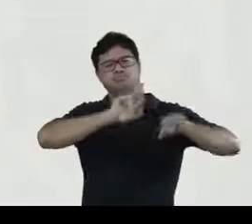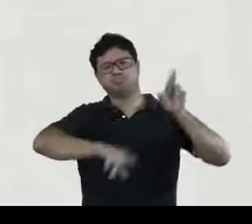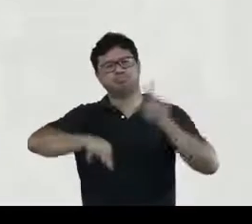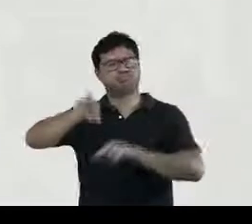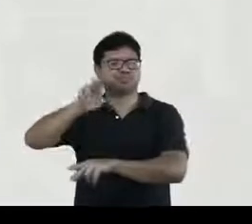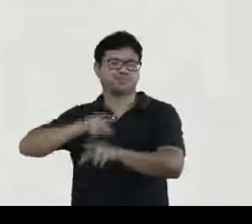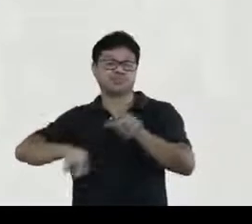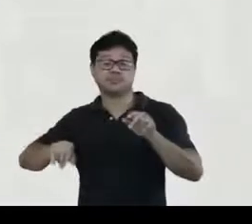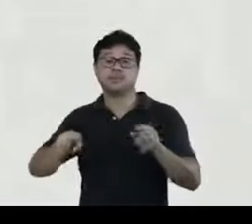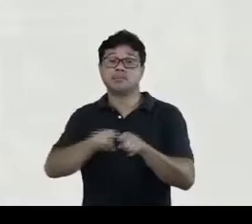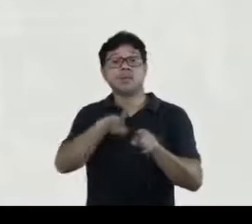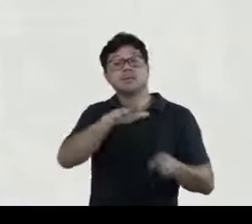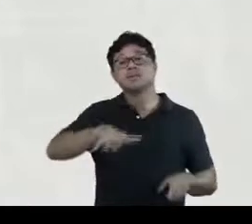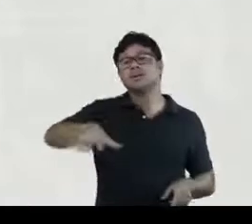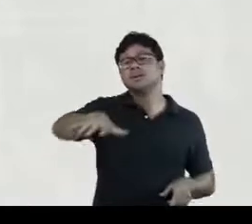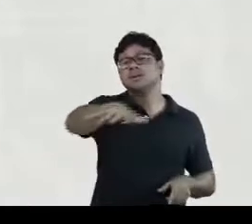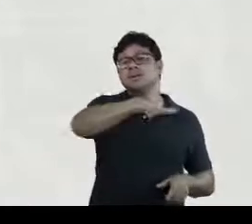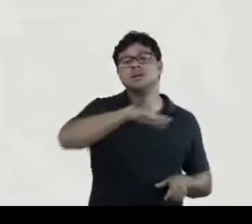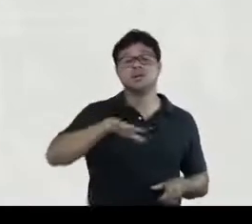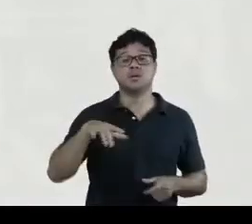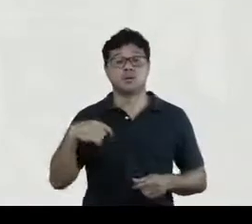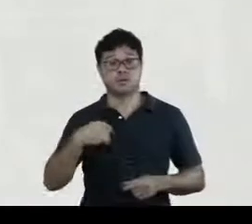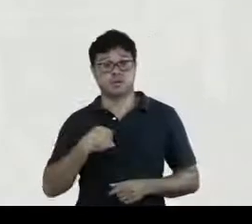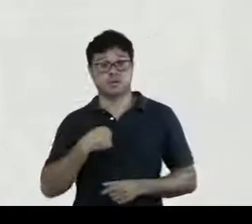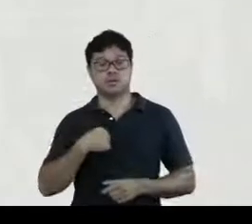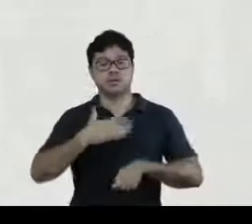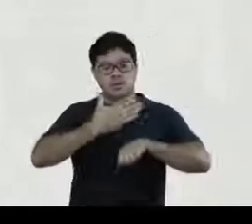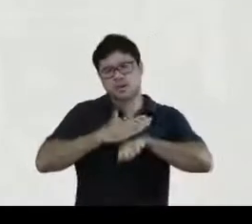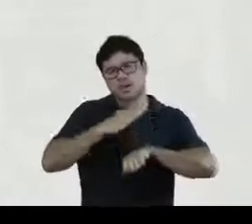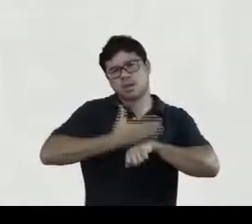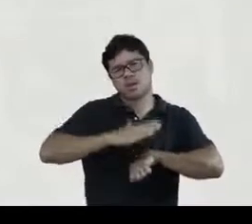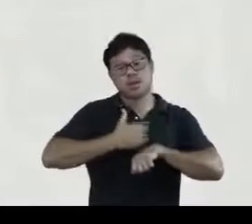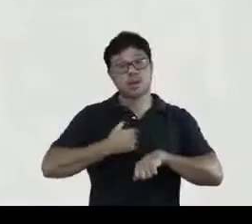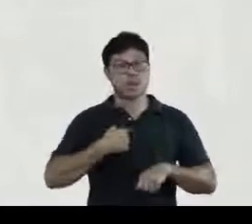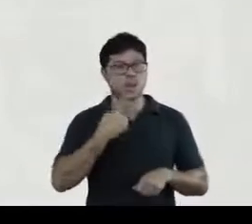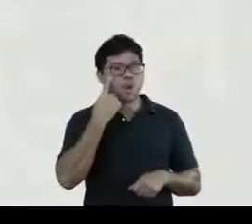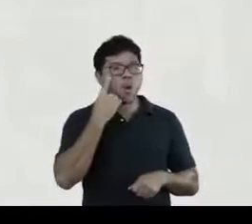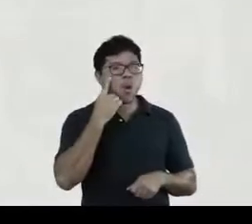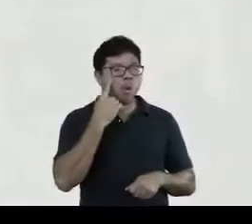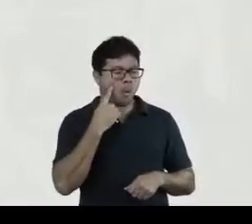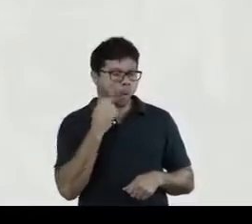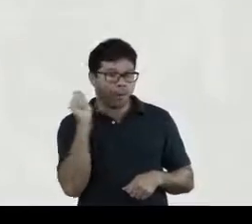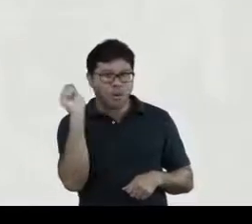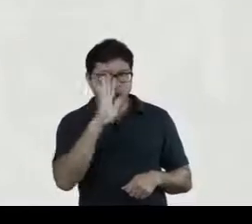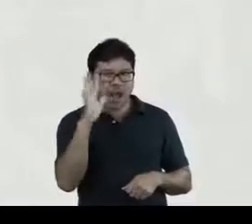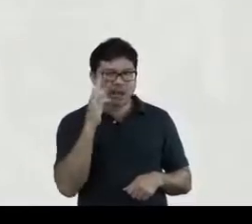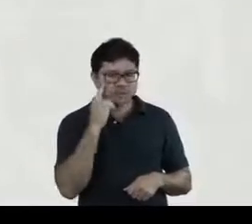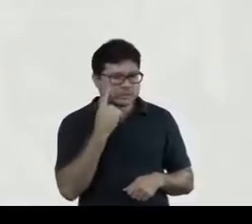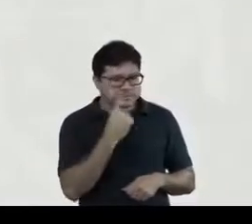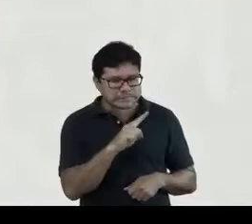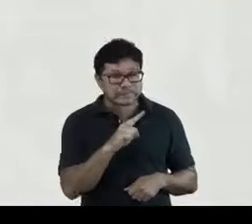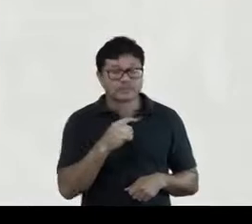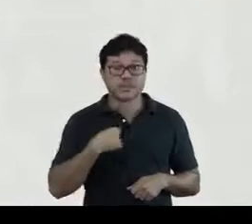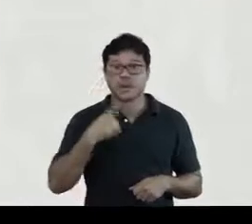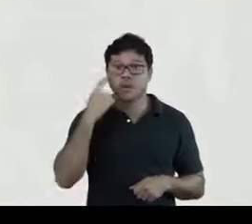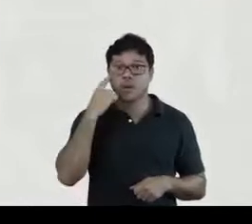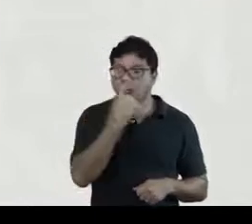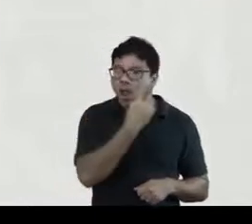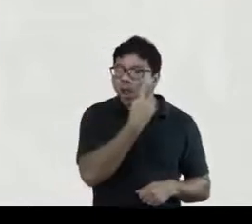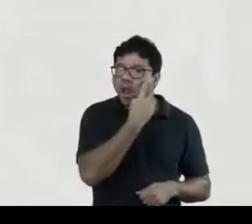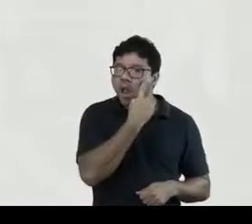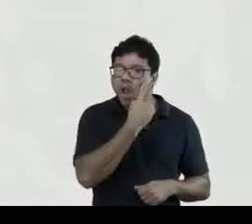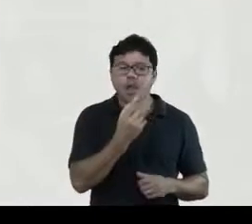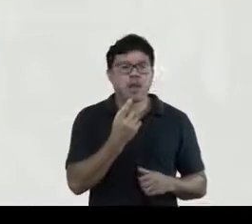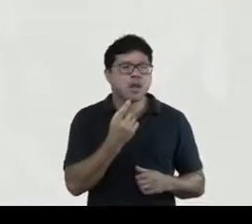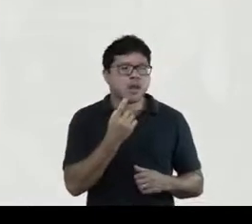fui feito o olho, como a diz. Eu tenho um olho que voa das coisas.